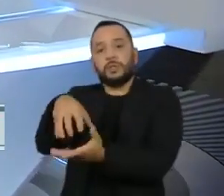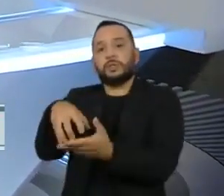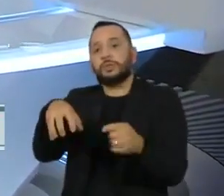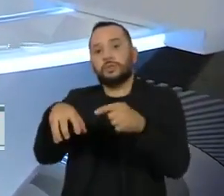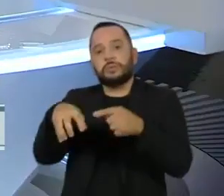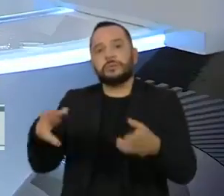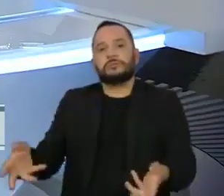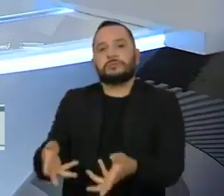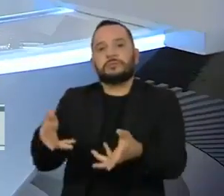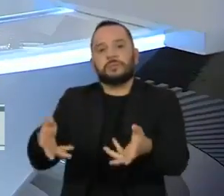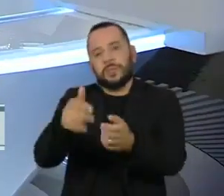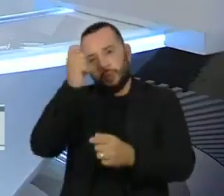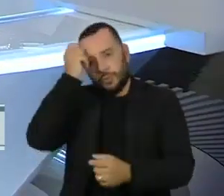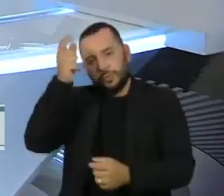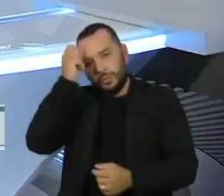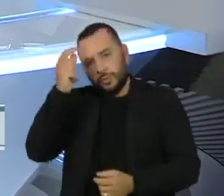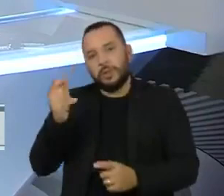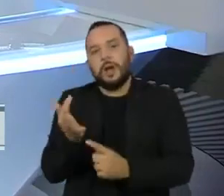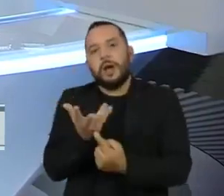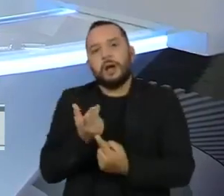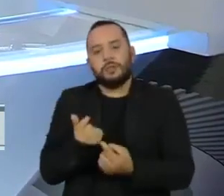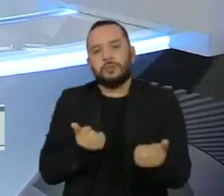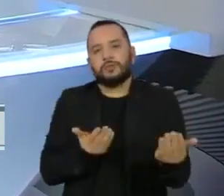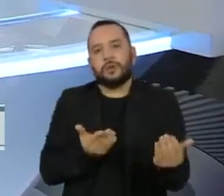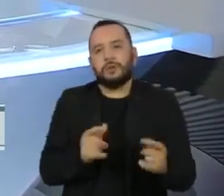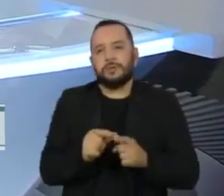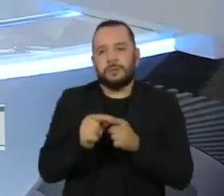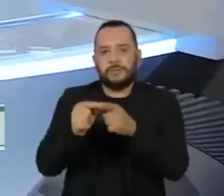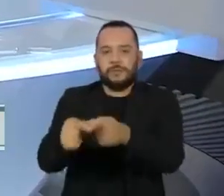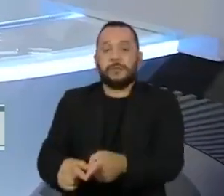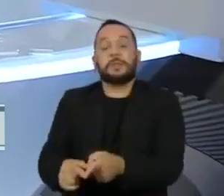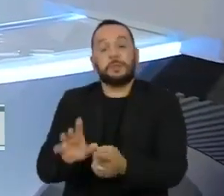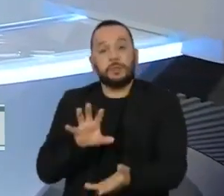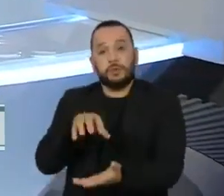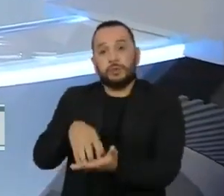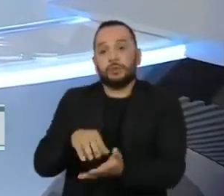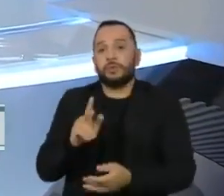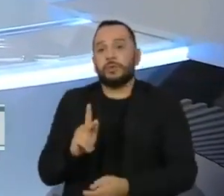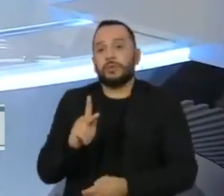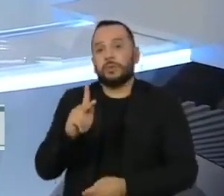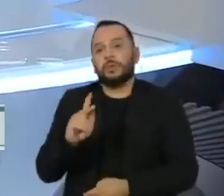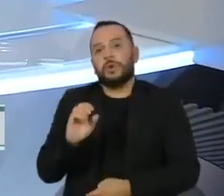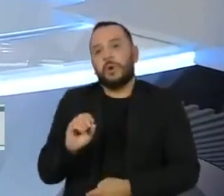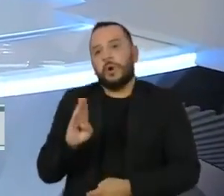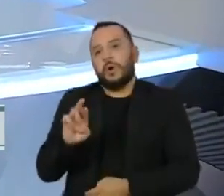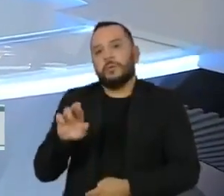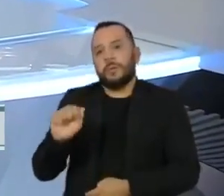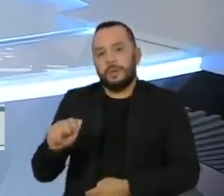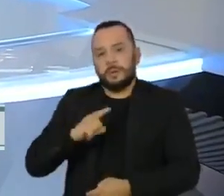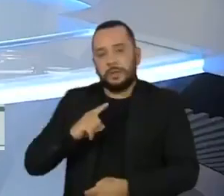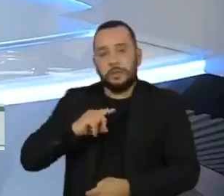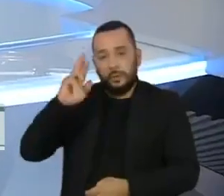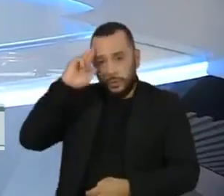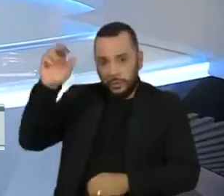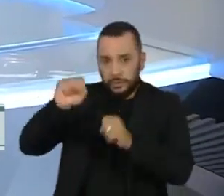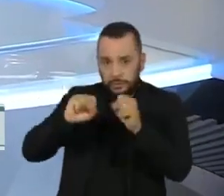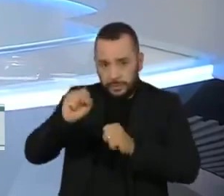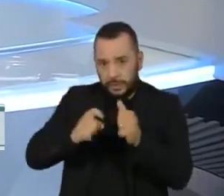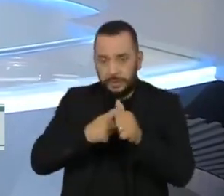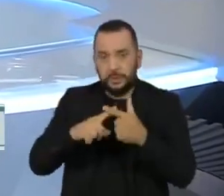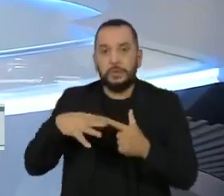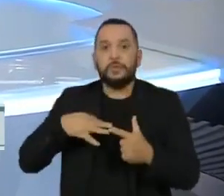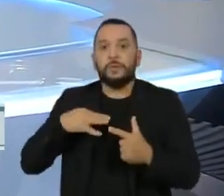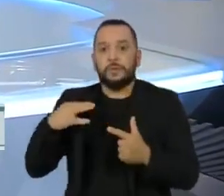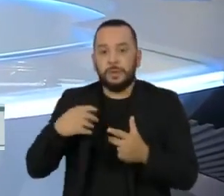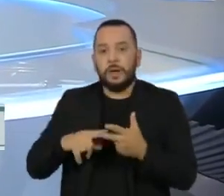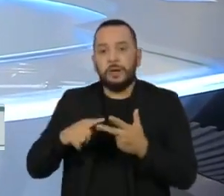cultura e arte aos jovens da periferia. Pois é, o Instituto Cobra vai reunir empresários, voluntários e aqueles que querem aprender